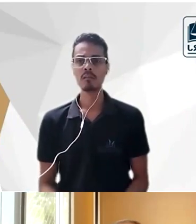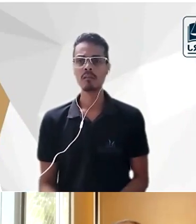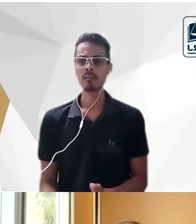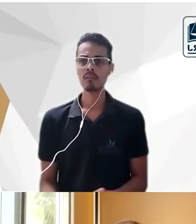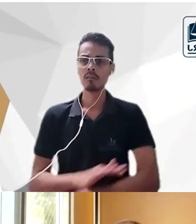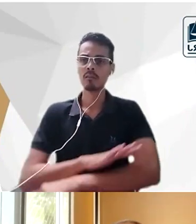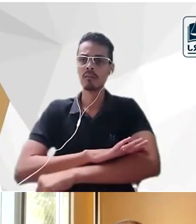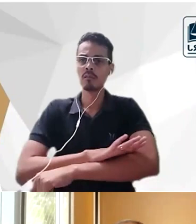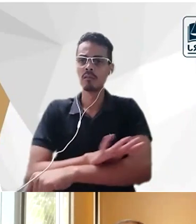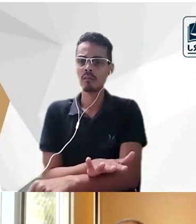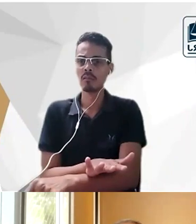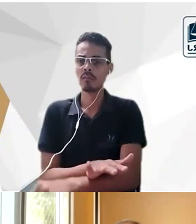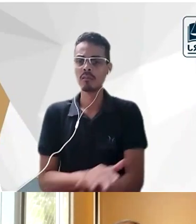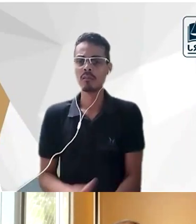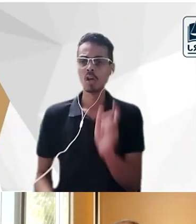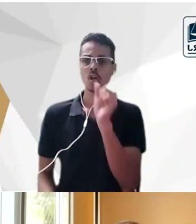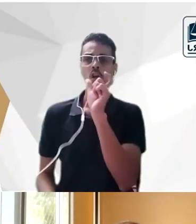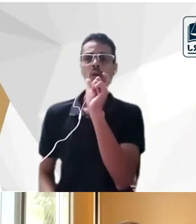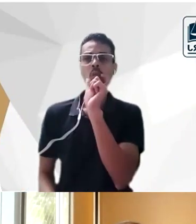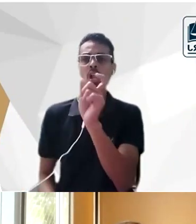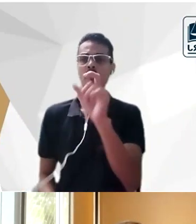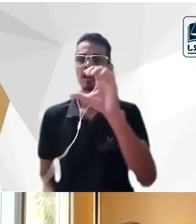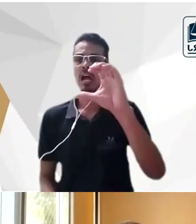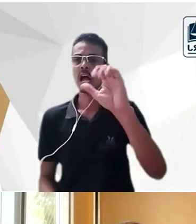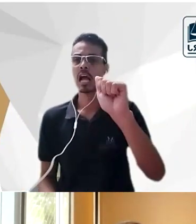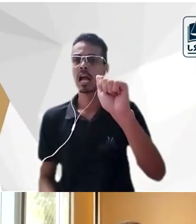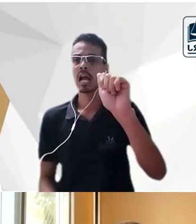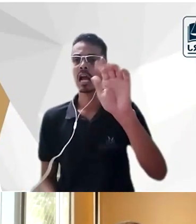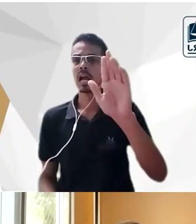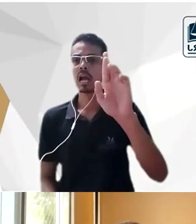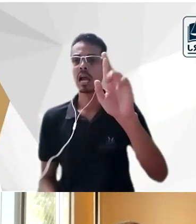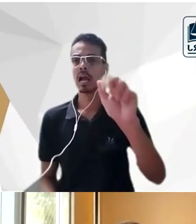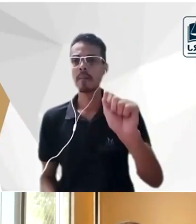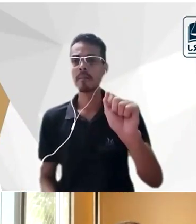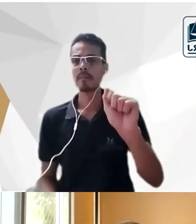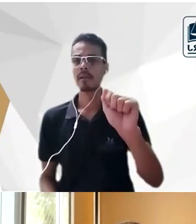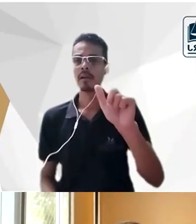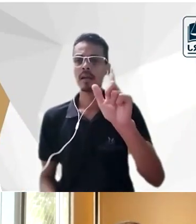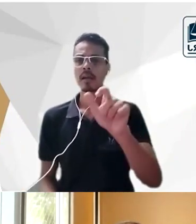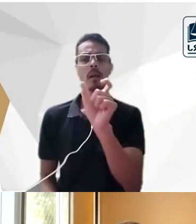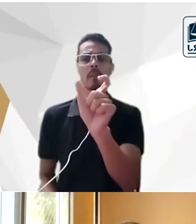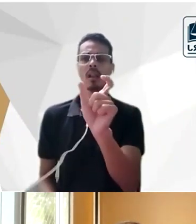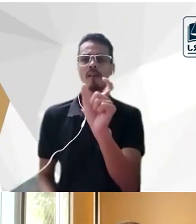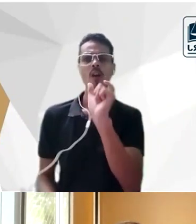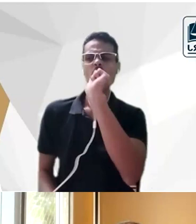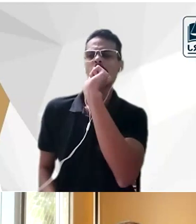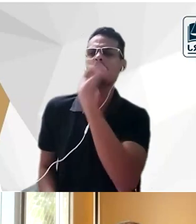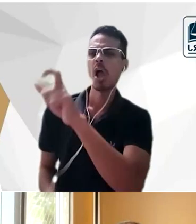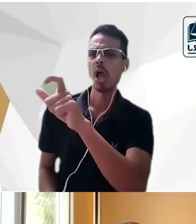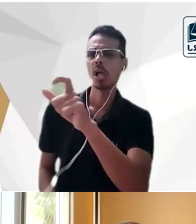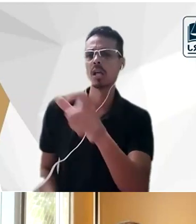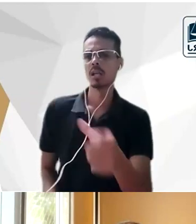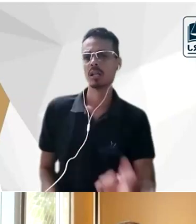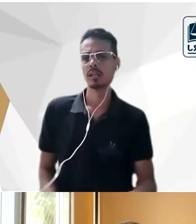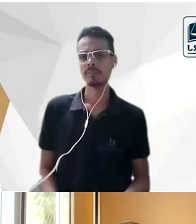pejorativo para o mestício e é interessante eu